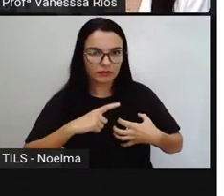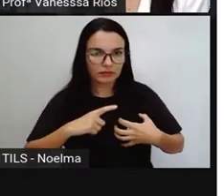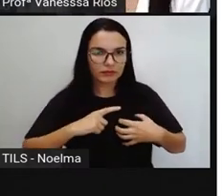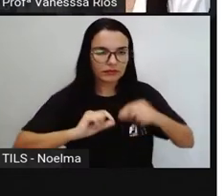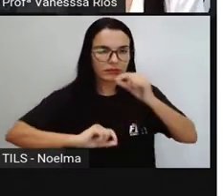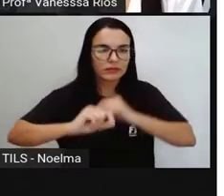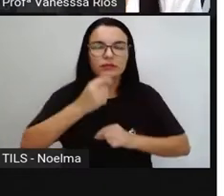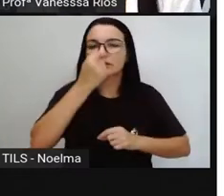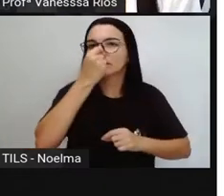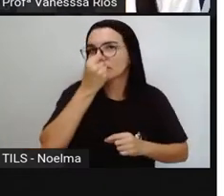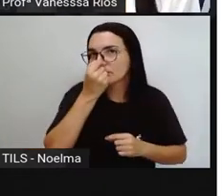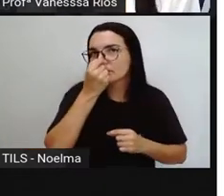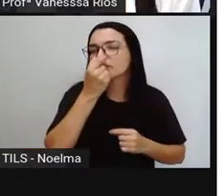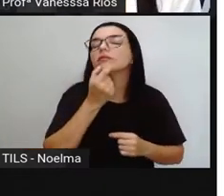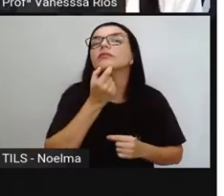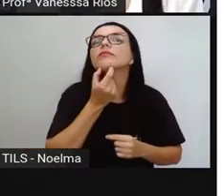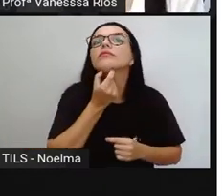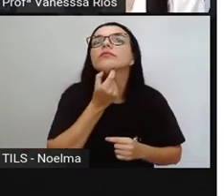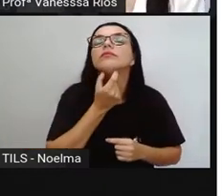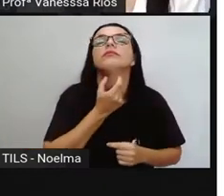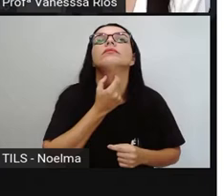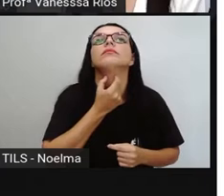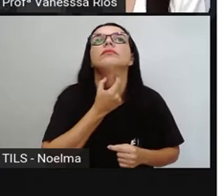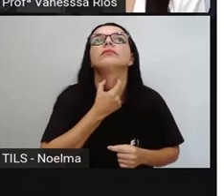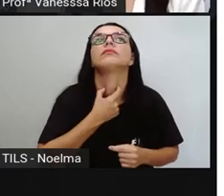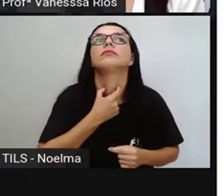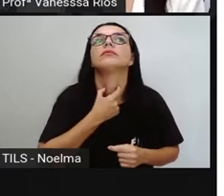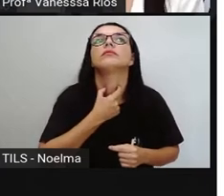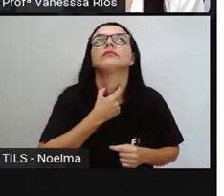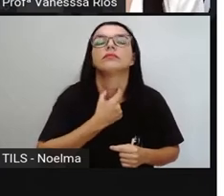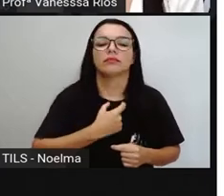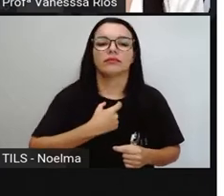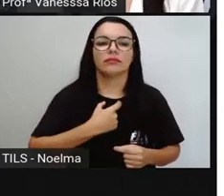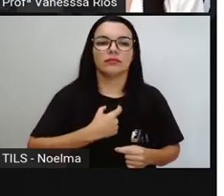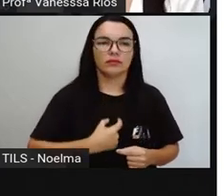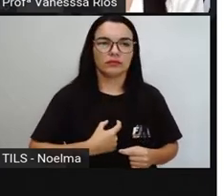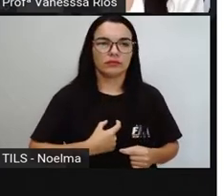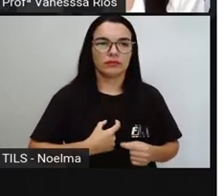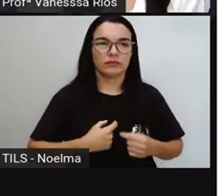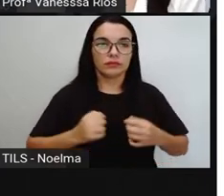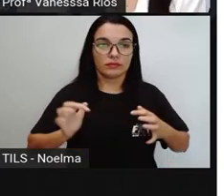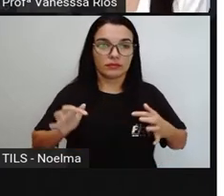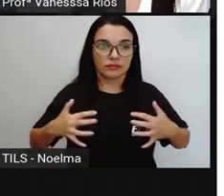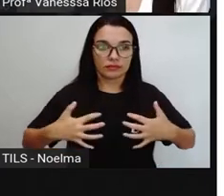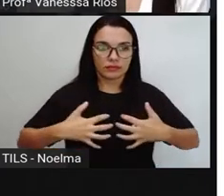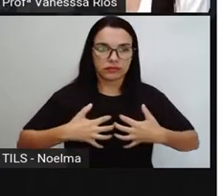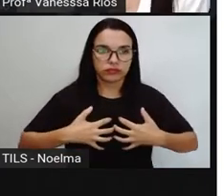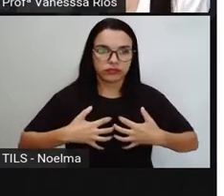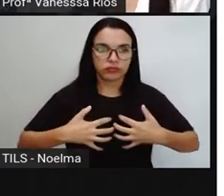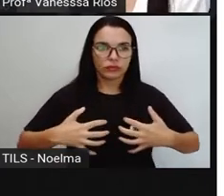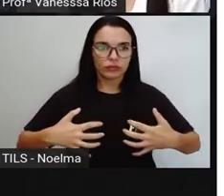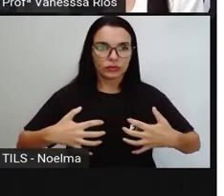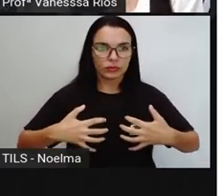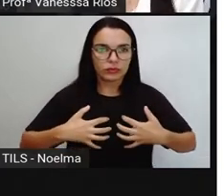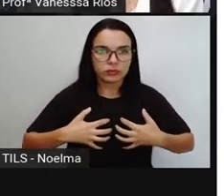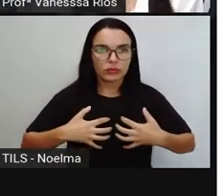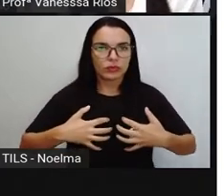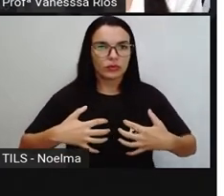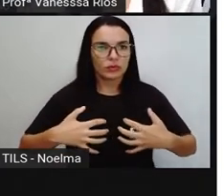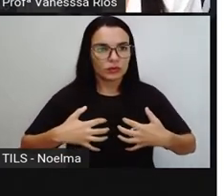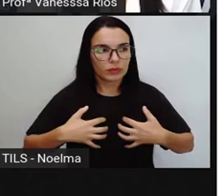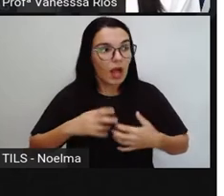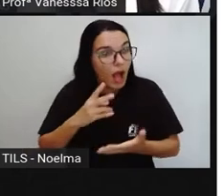pelas fossas nasais, laringe, né? Traqueia, faringe, chega nos brônquios. Então, tem um